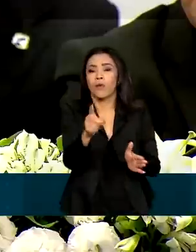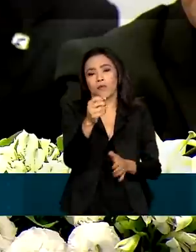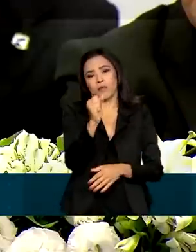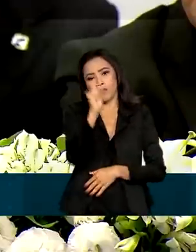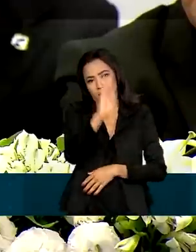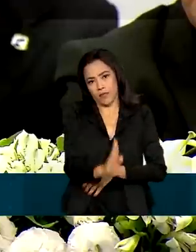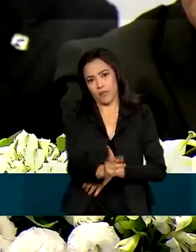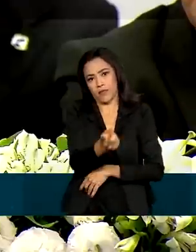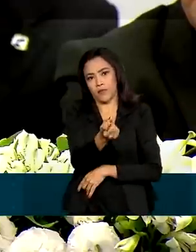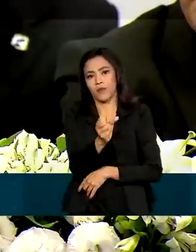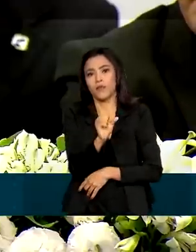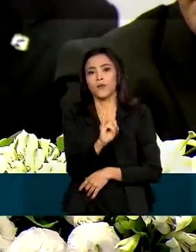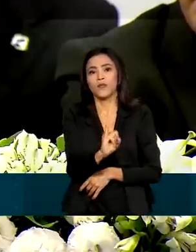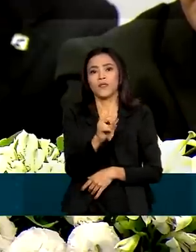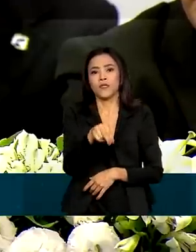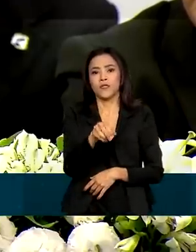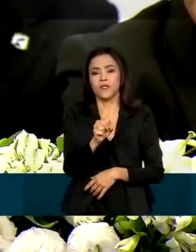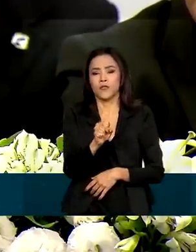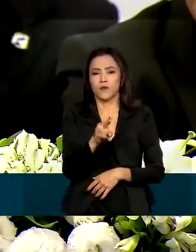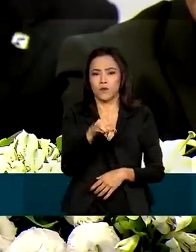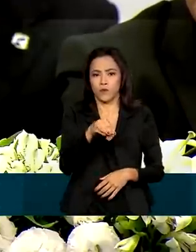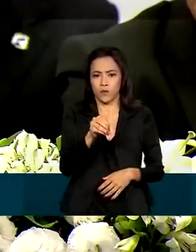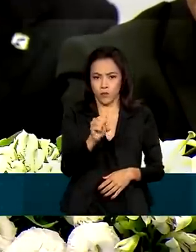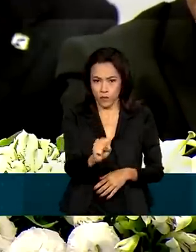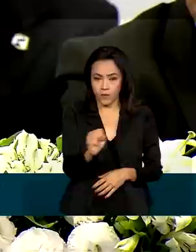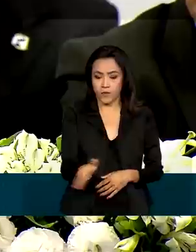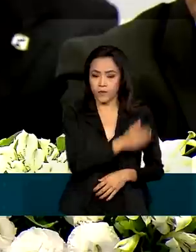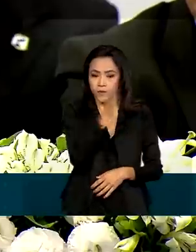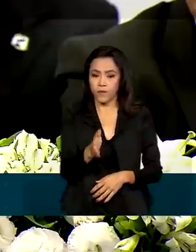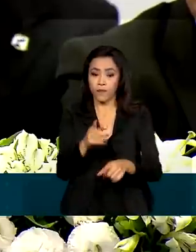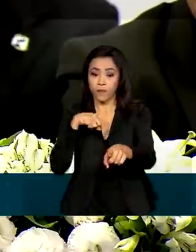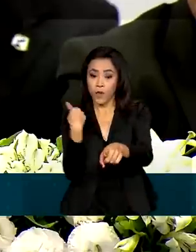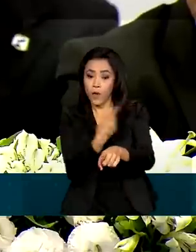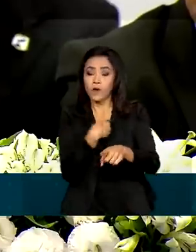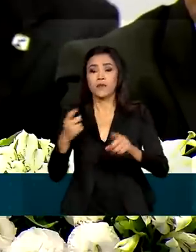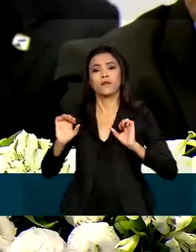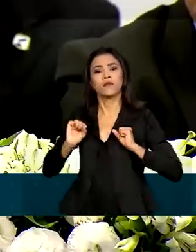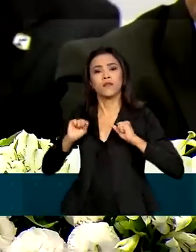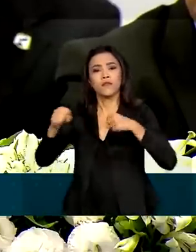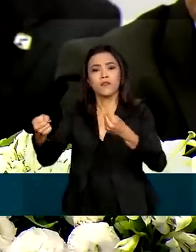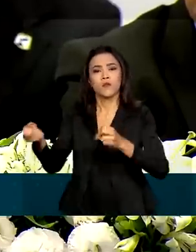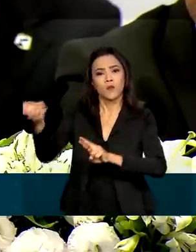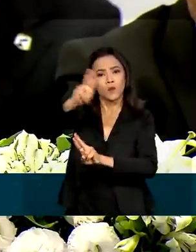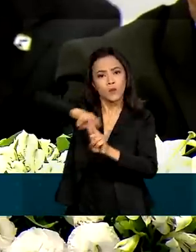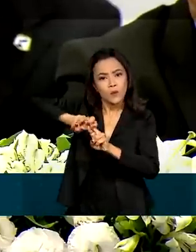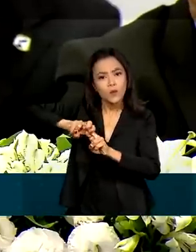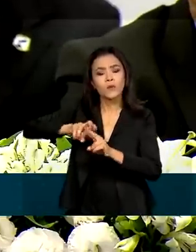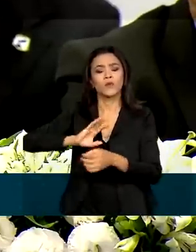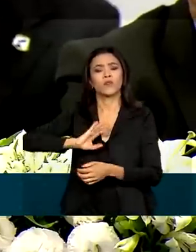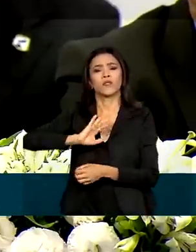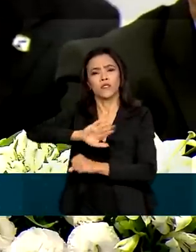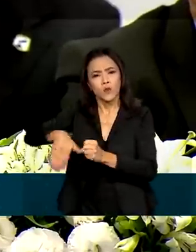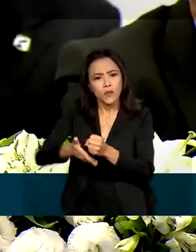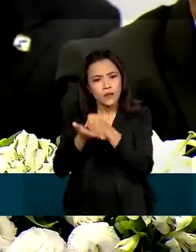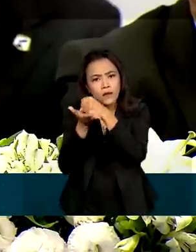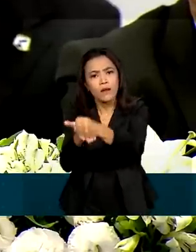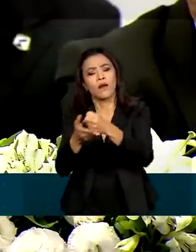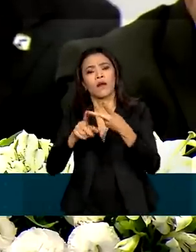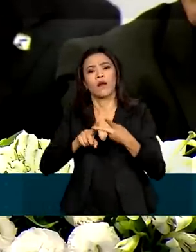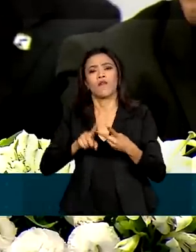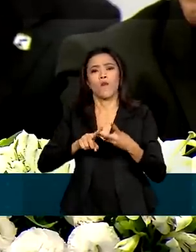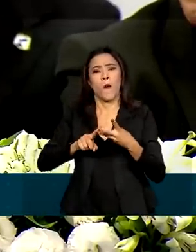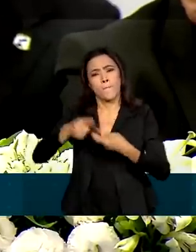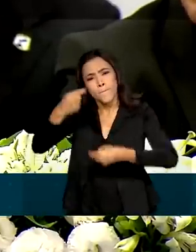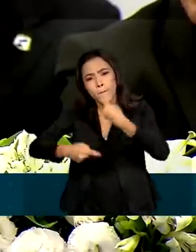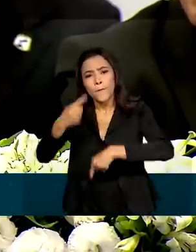Há muito tempo afirmávamos nós, defensores do SUS, do desenvolvimento sustentável, de uma política industrial